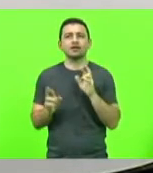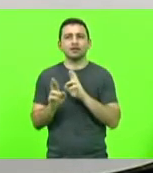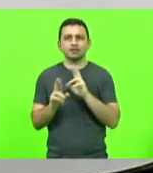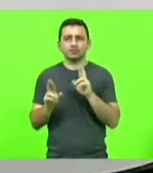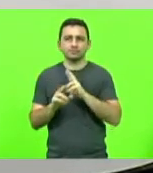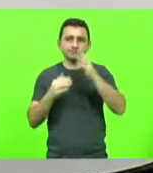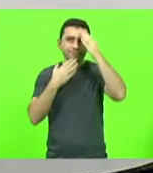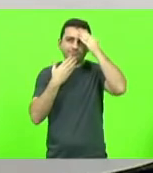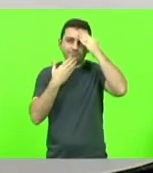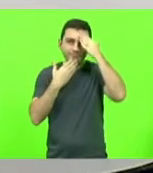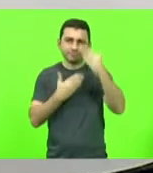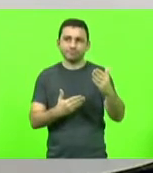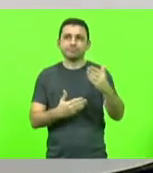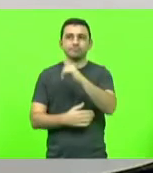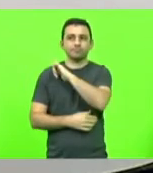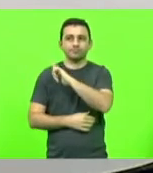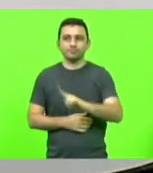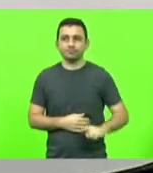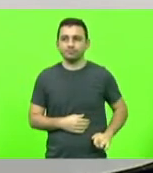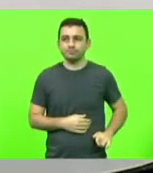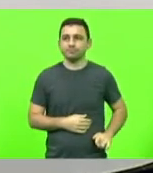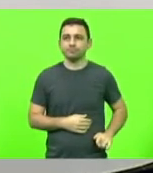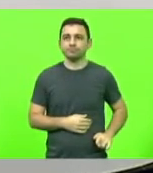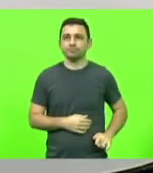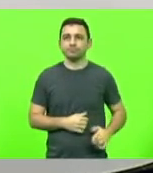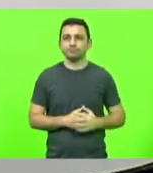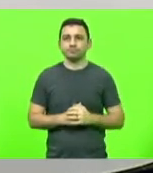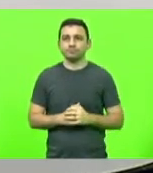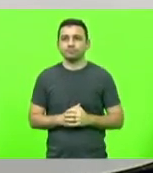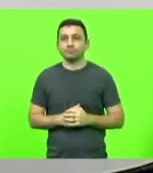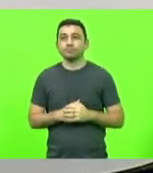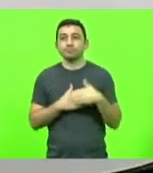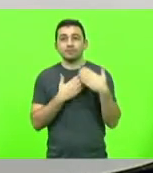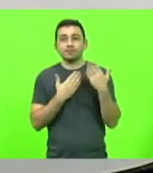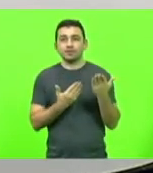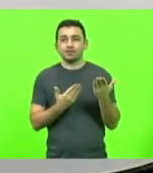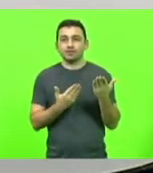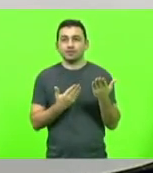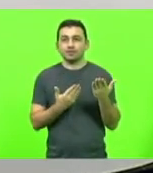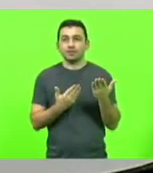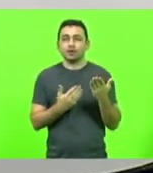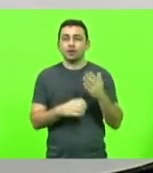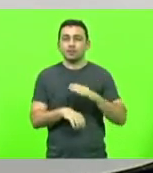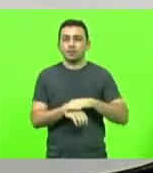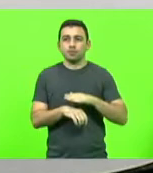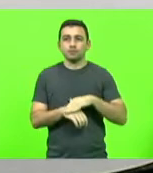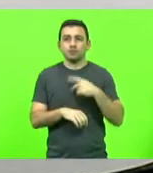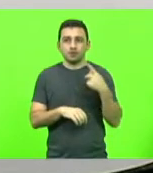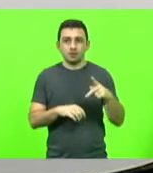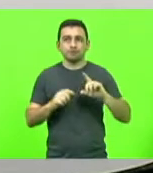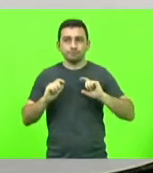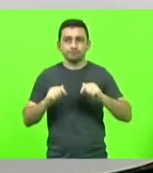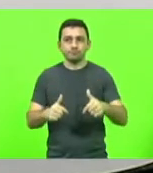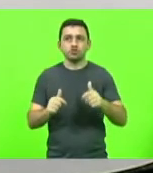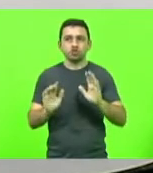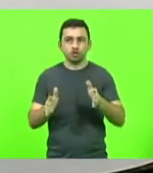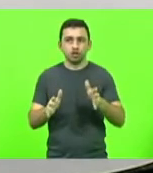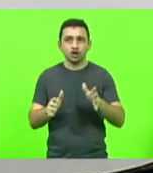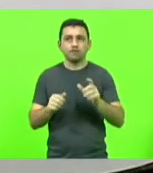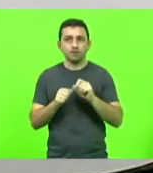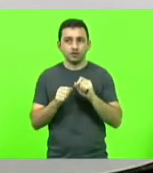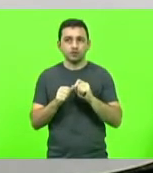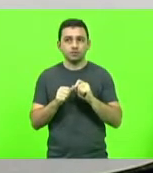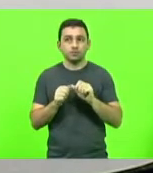gratidão com um governo que tem, por meio de uma série de ações que foram tomadas nos